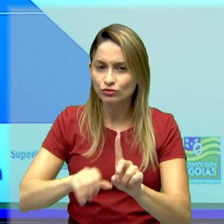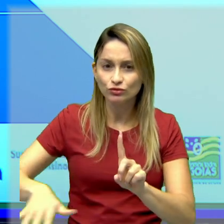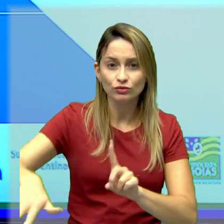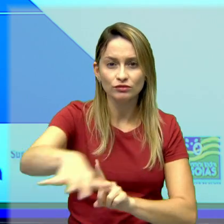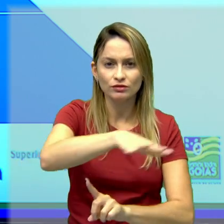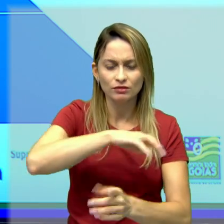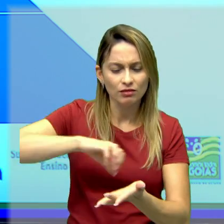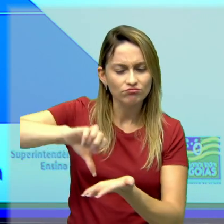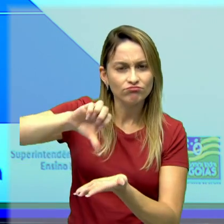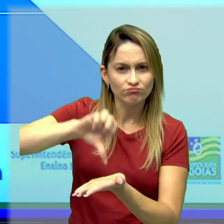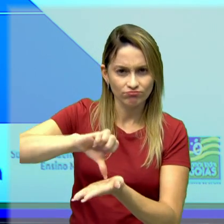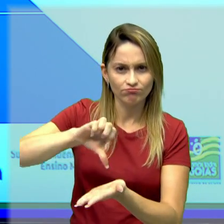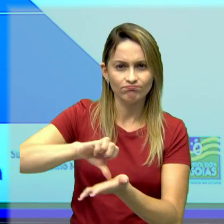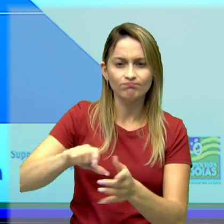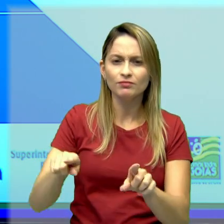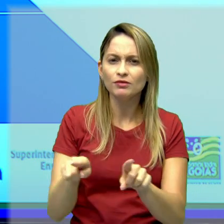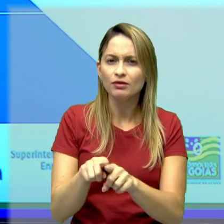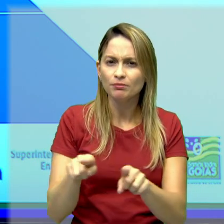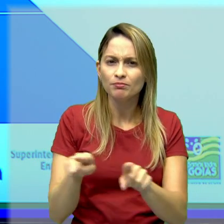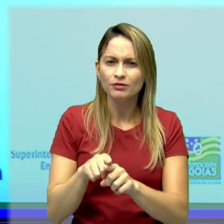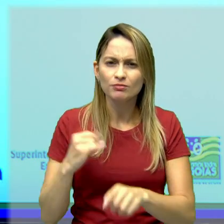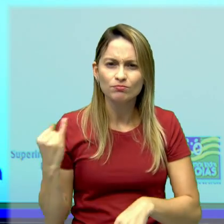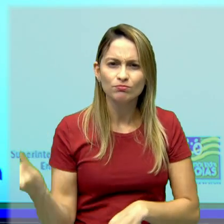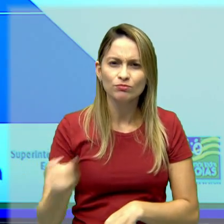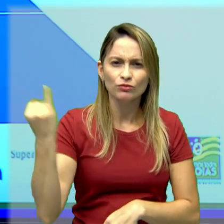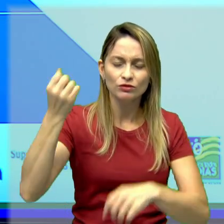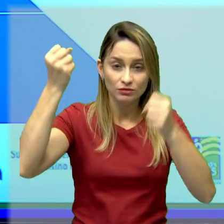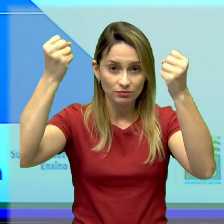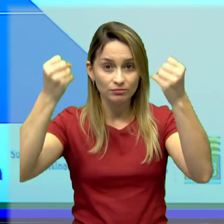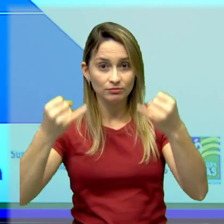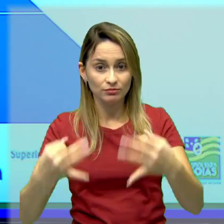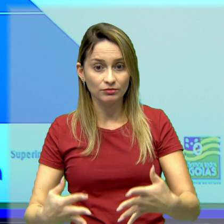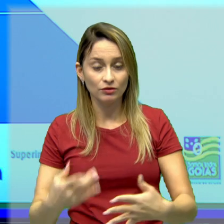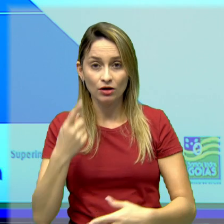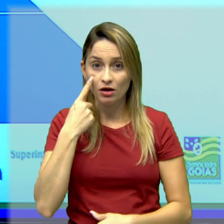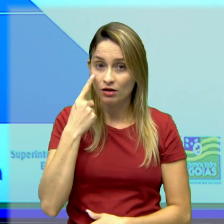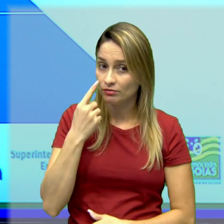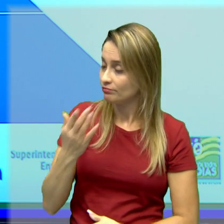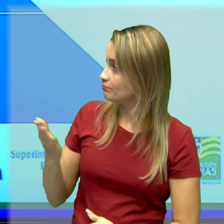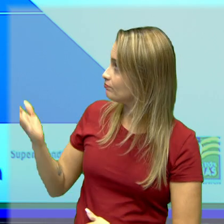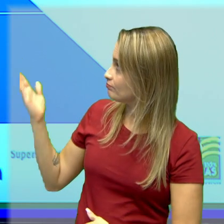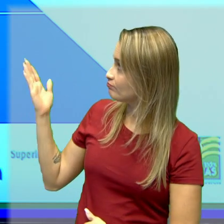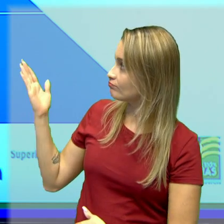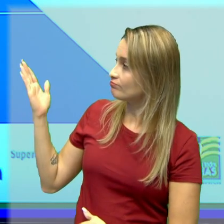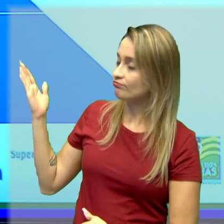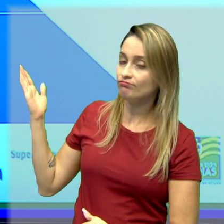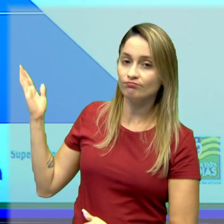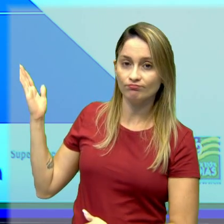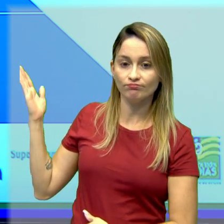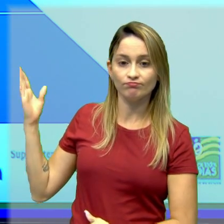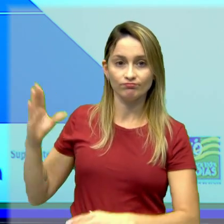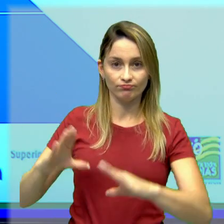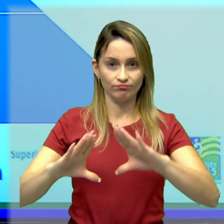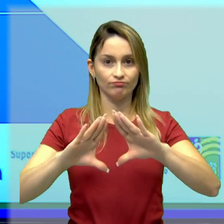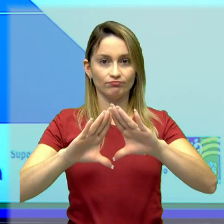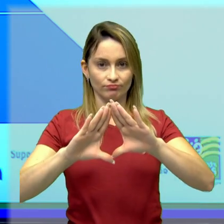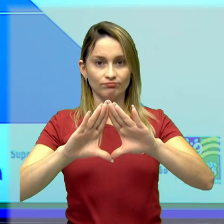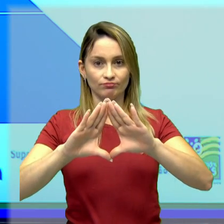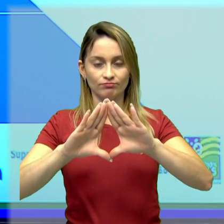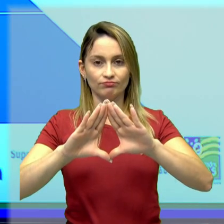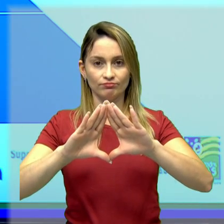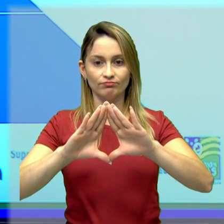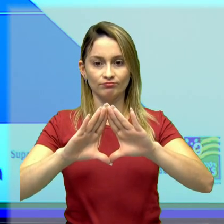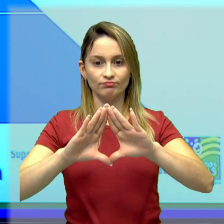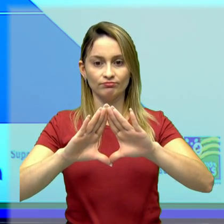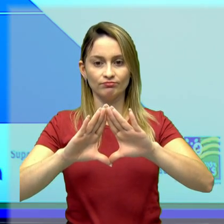importantíssimo também, né? Então primeiro a gente tem lá os eupátridas, que são os grandes proprietários de terras.